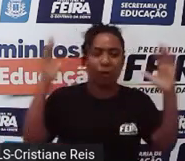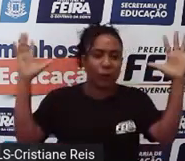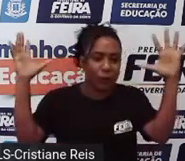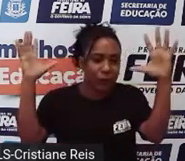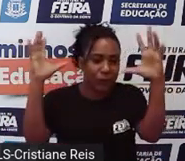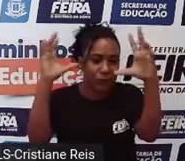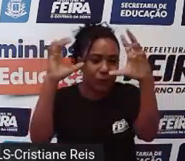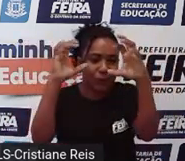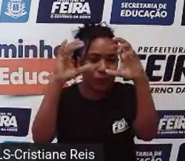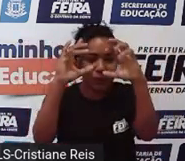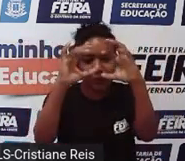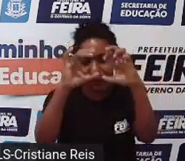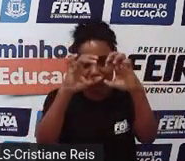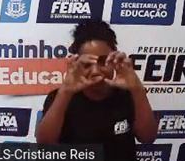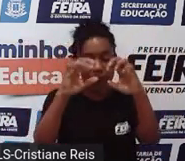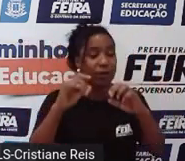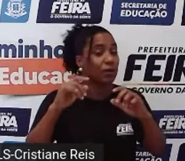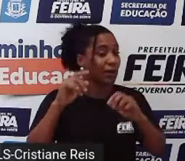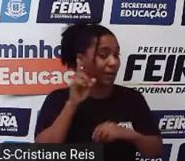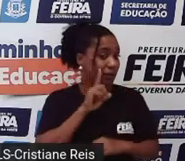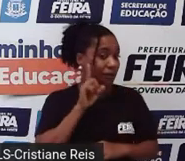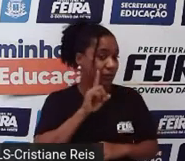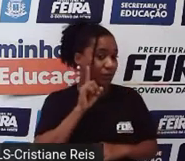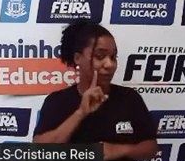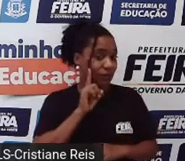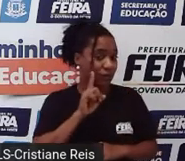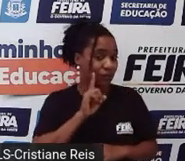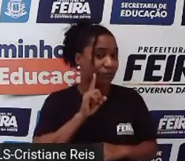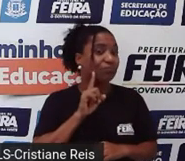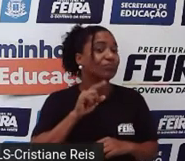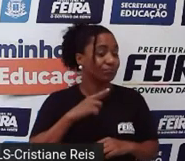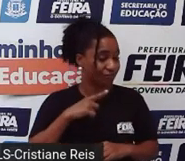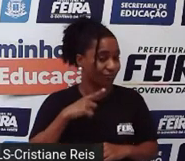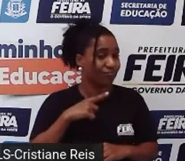vive essa realidade. Ok? So?